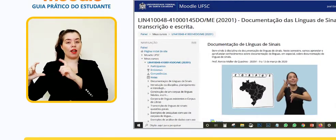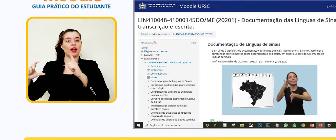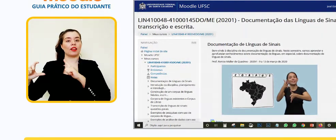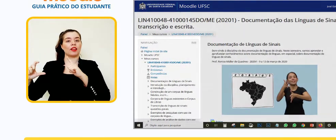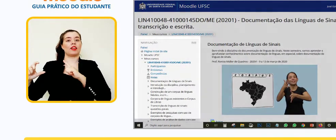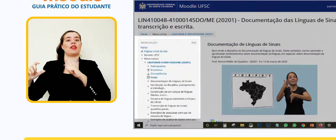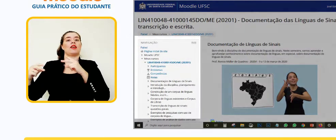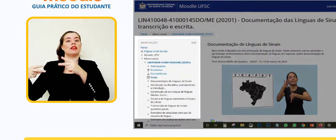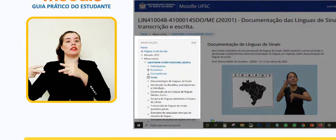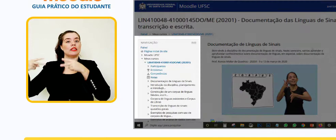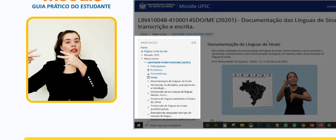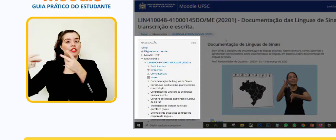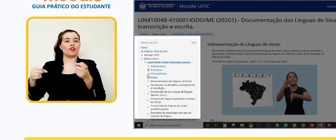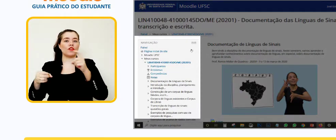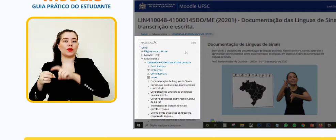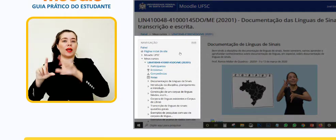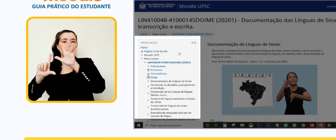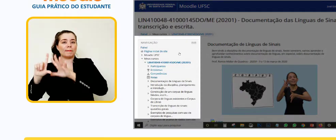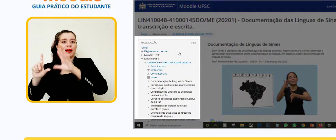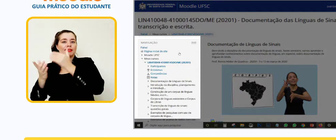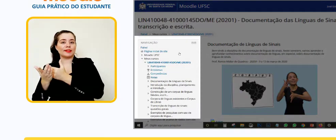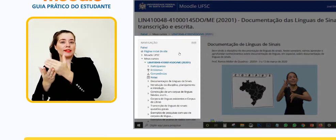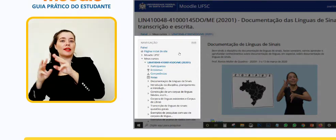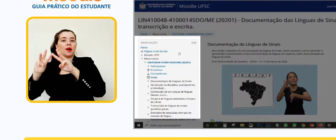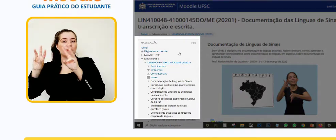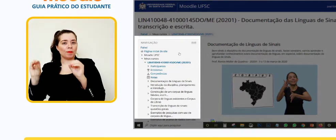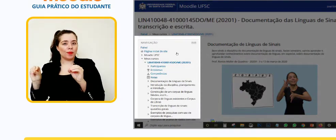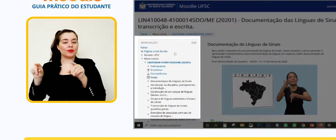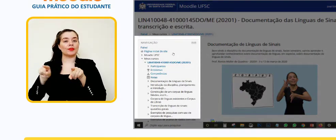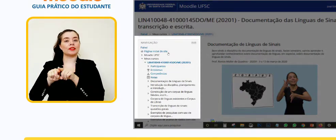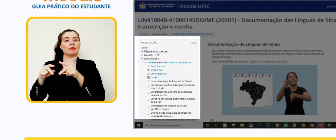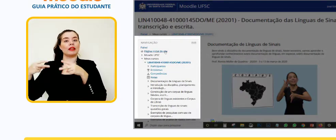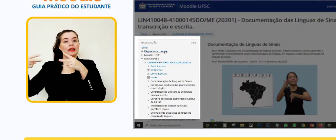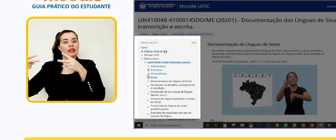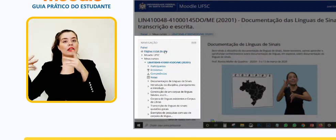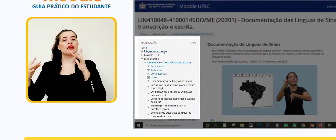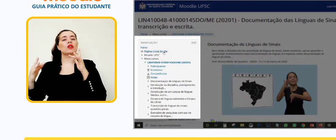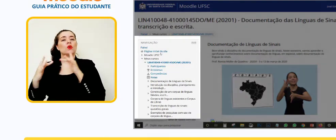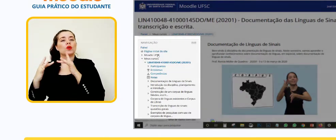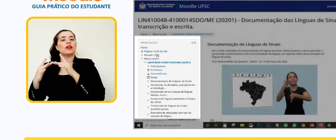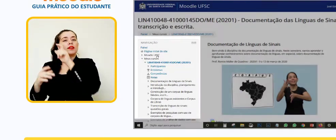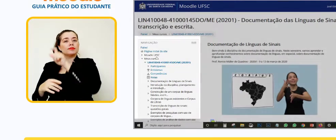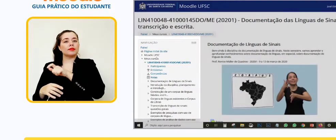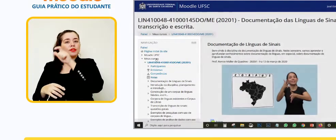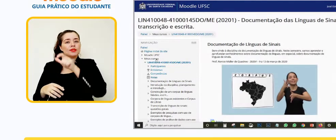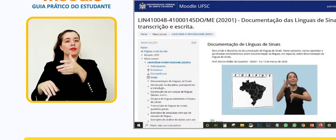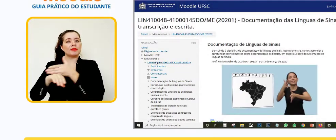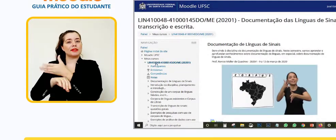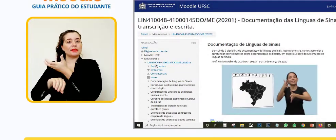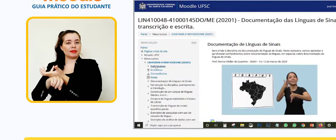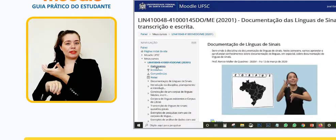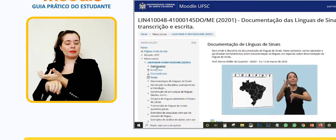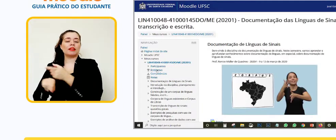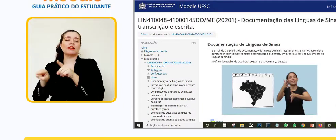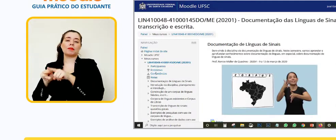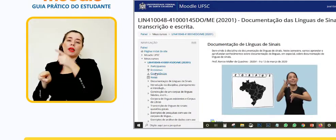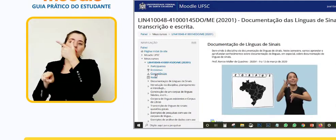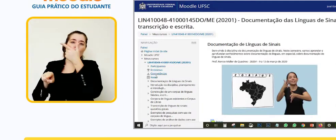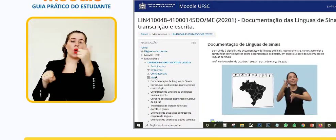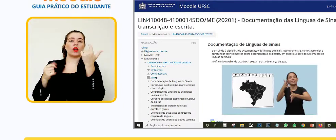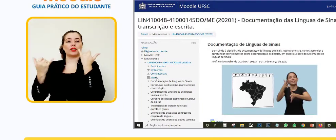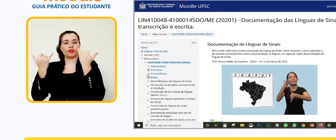à esquerda, você encontra o link para retornar à página inicial do Moodle, link para encontrar os participantes da disciplina,